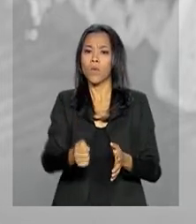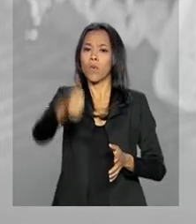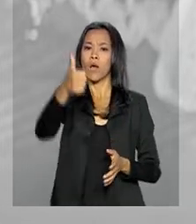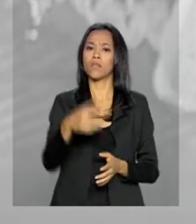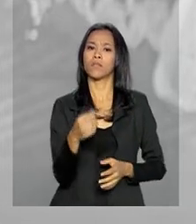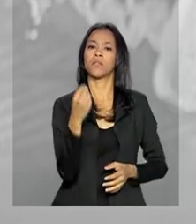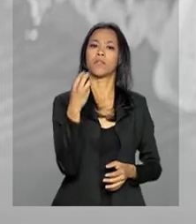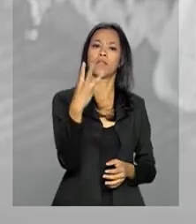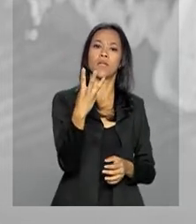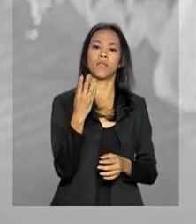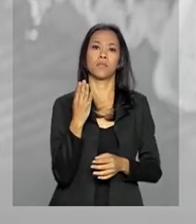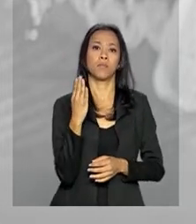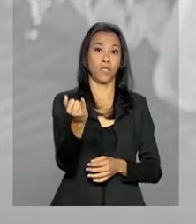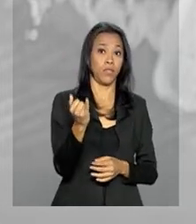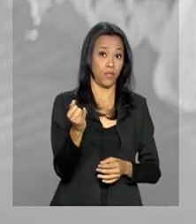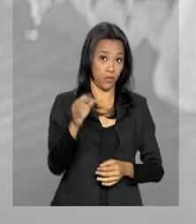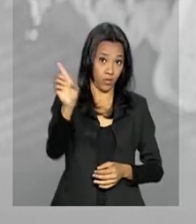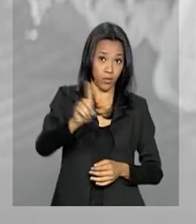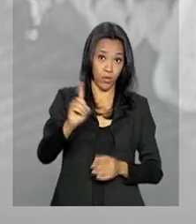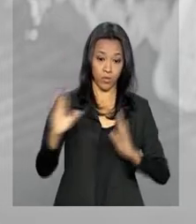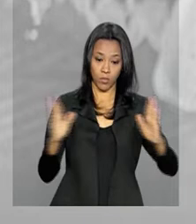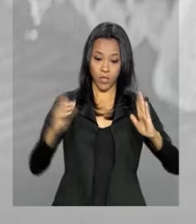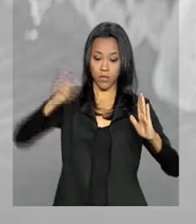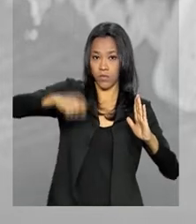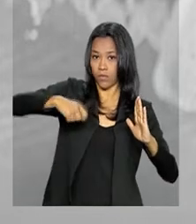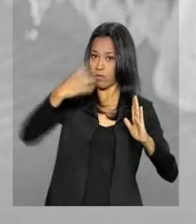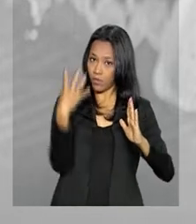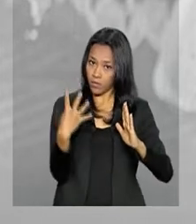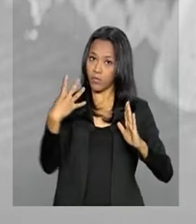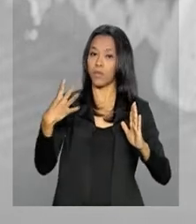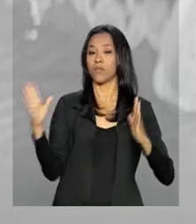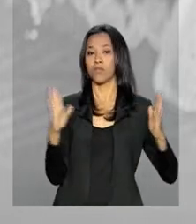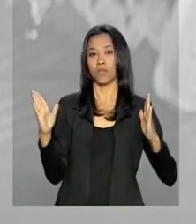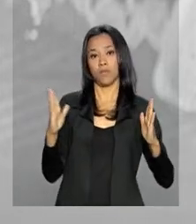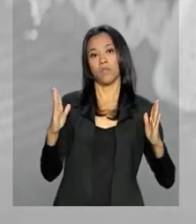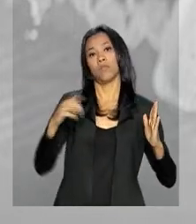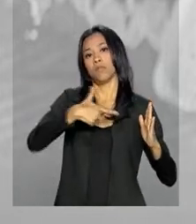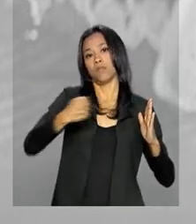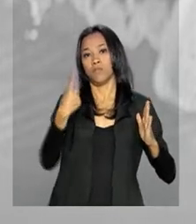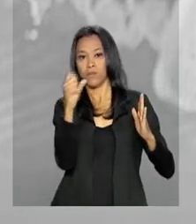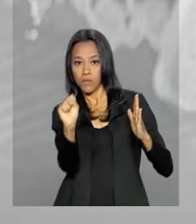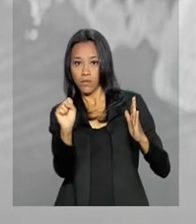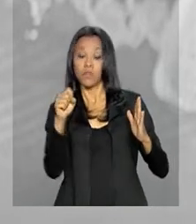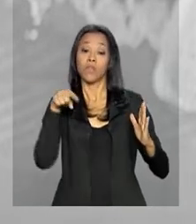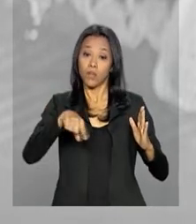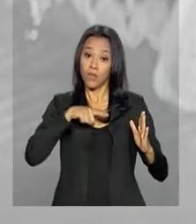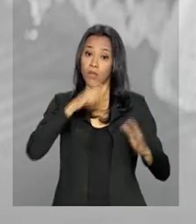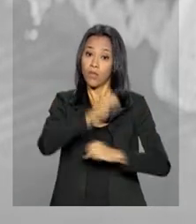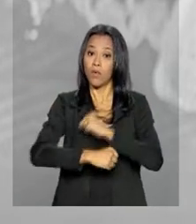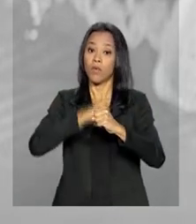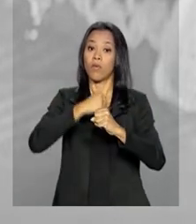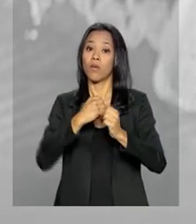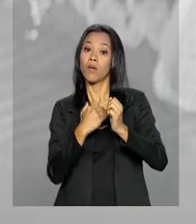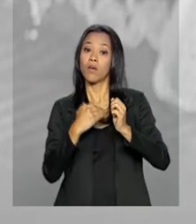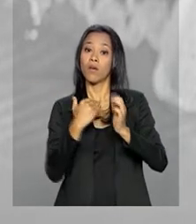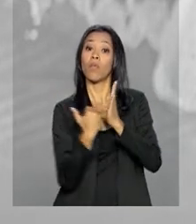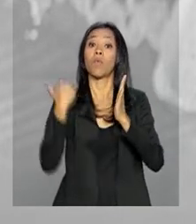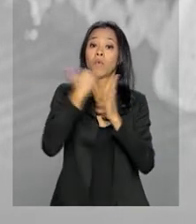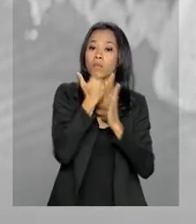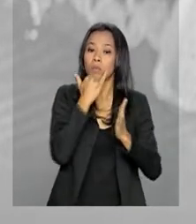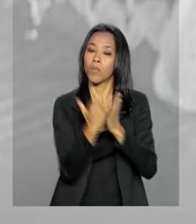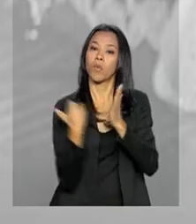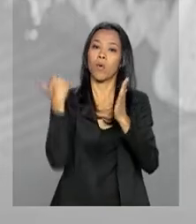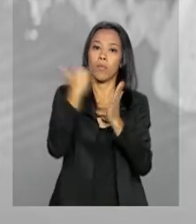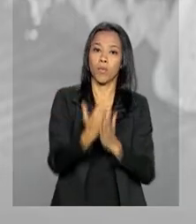3 bilhões de dólares nos quatro primeiros meses de 2018. Aumento de 23,9% no